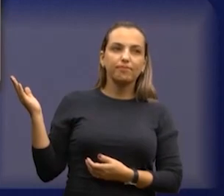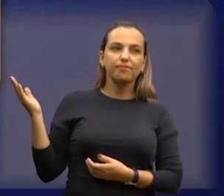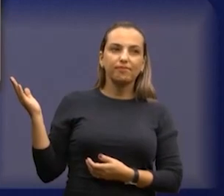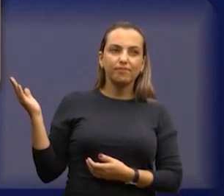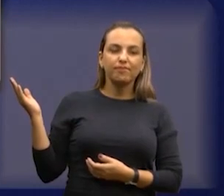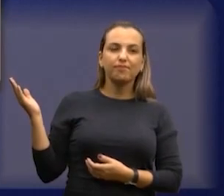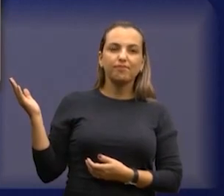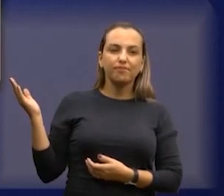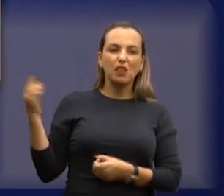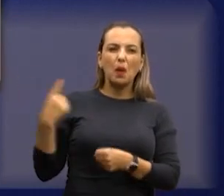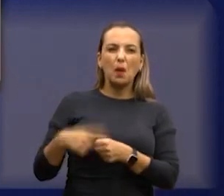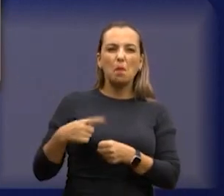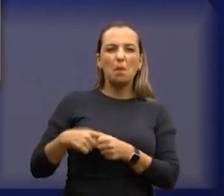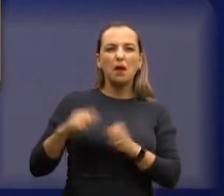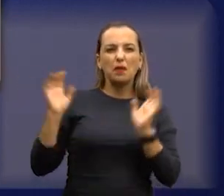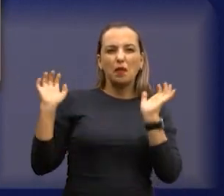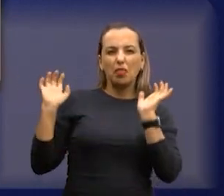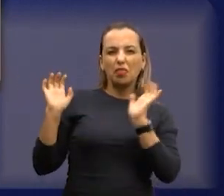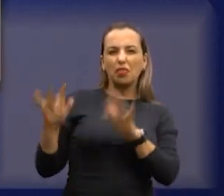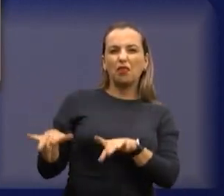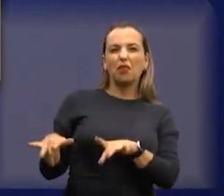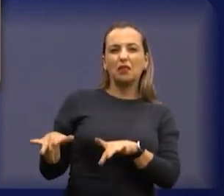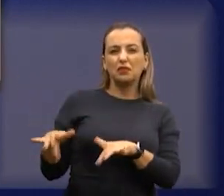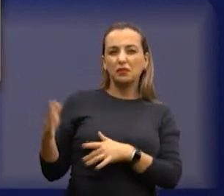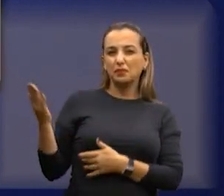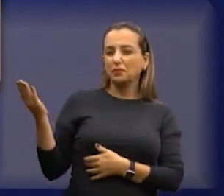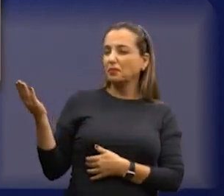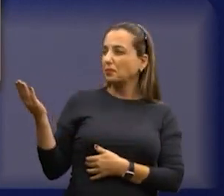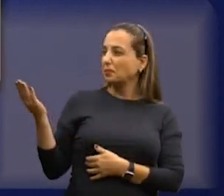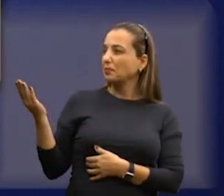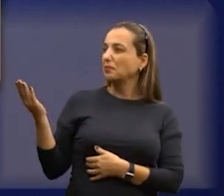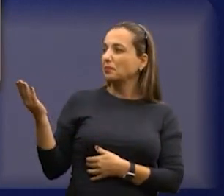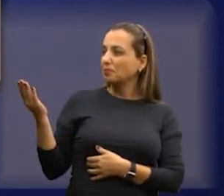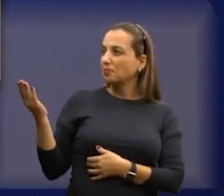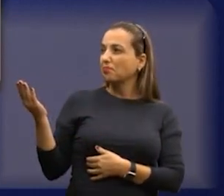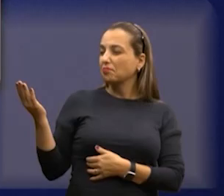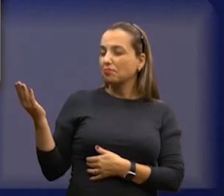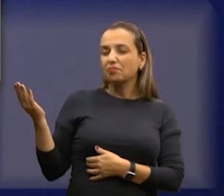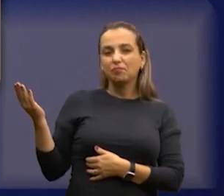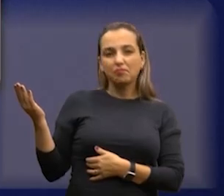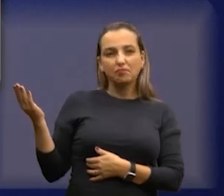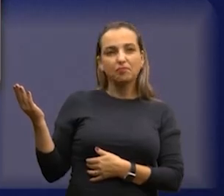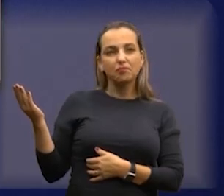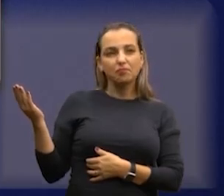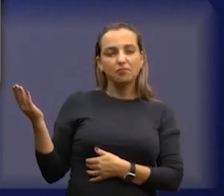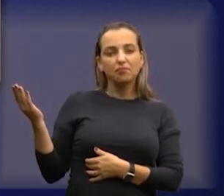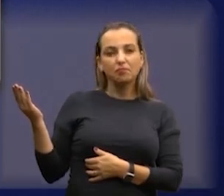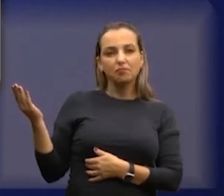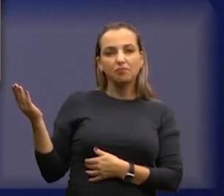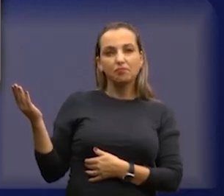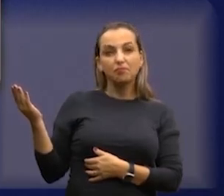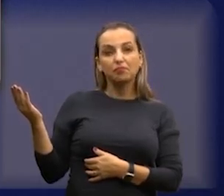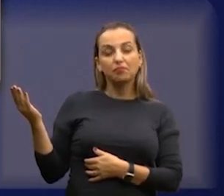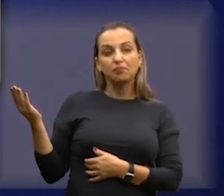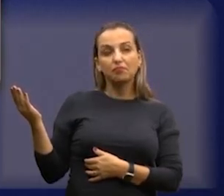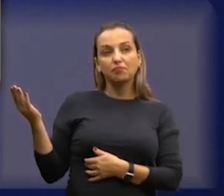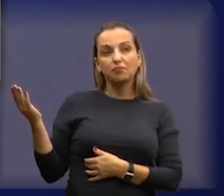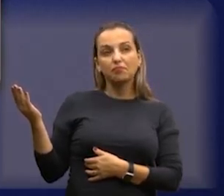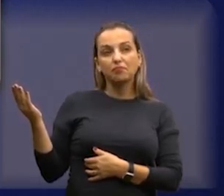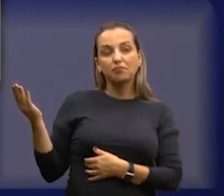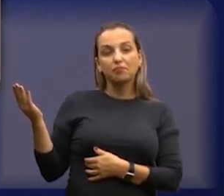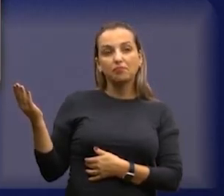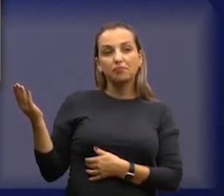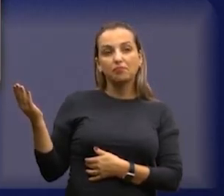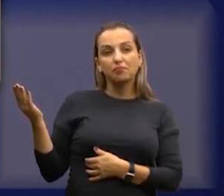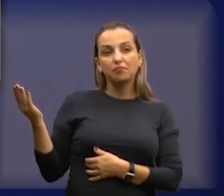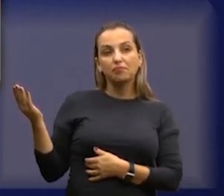bairro esquecido, está bonito, não é, rapaz? Se está ruim o asfalto aí na tua casa, ruim, está ruim, está ruim, só mostrar a curva, olha que fizer a